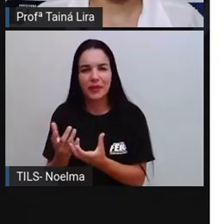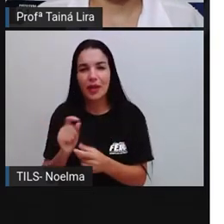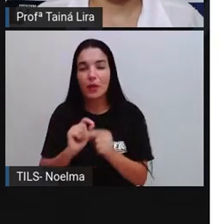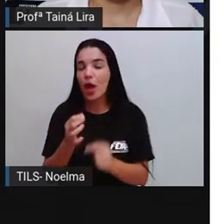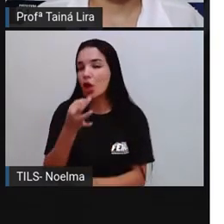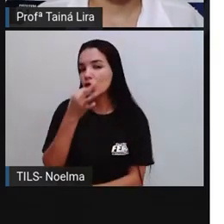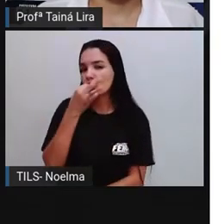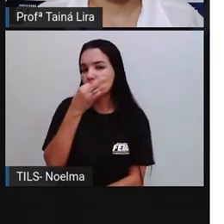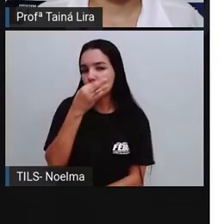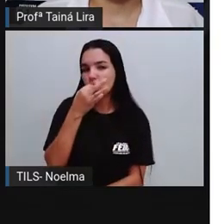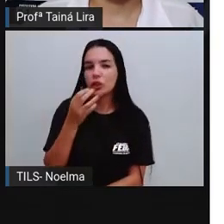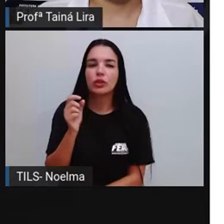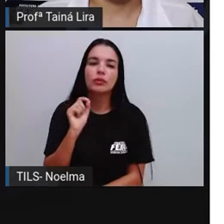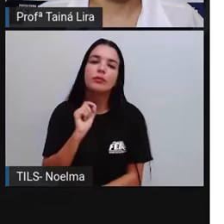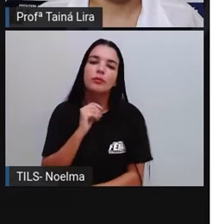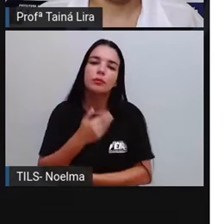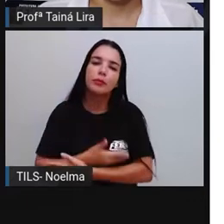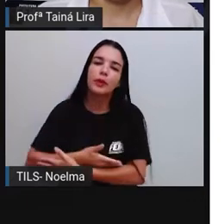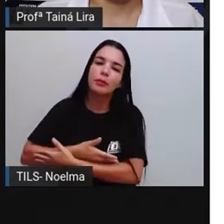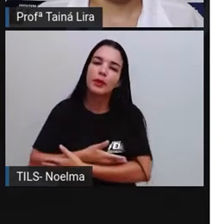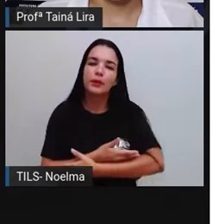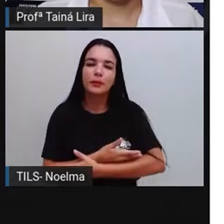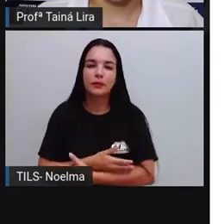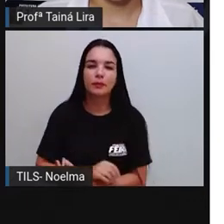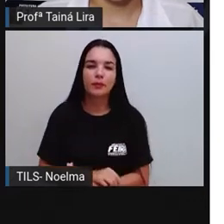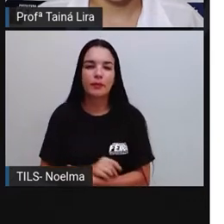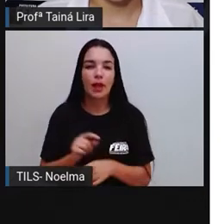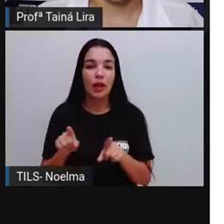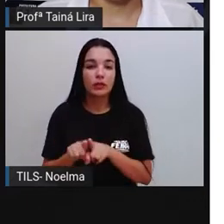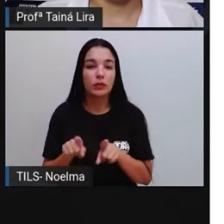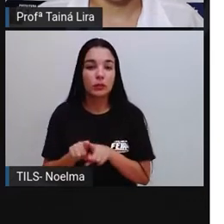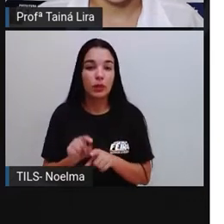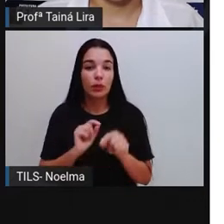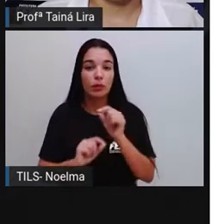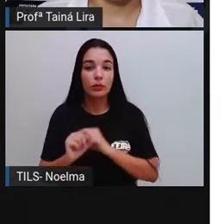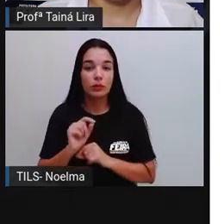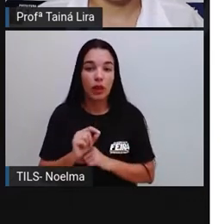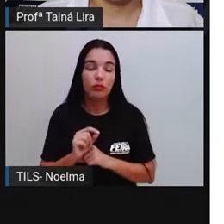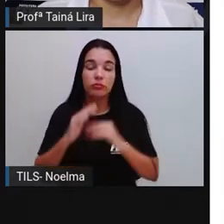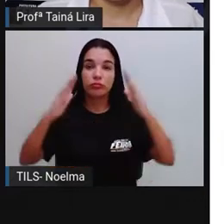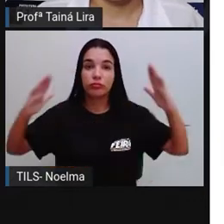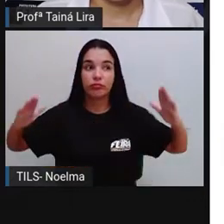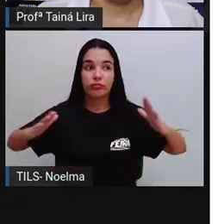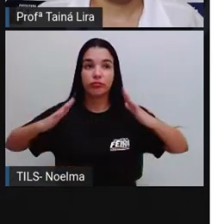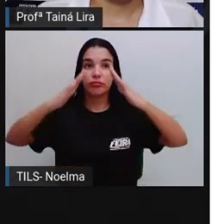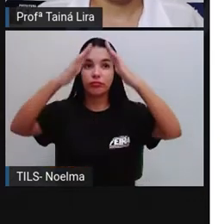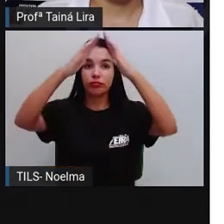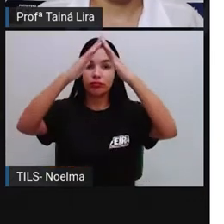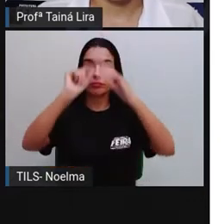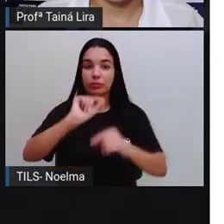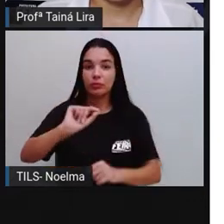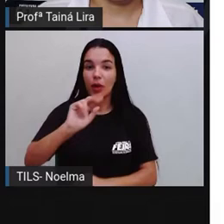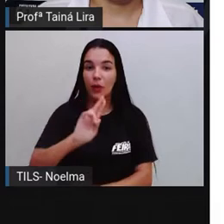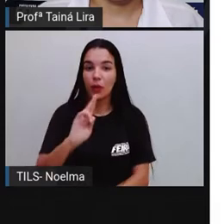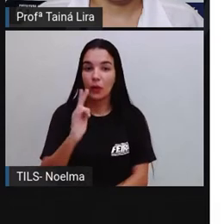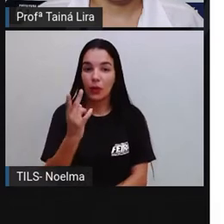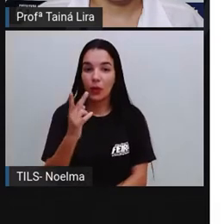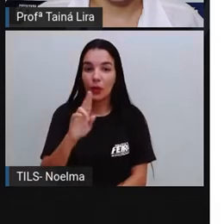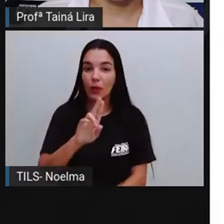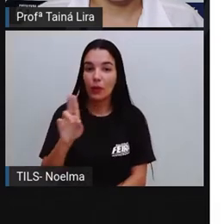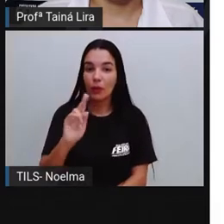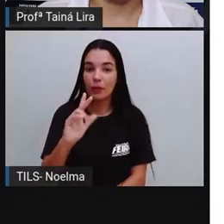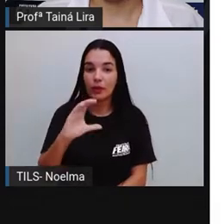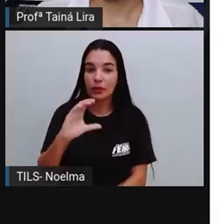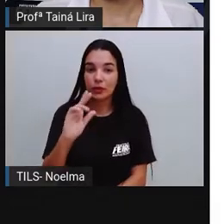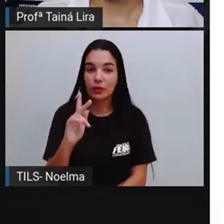Chupeta é para beber chupar, Choupana é uma cabana, Cochilo é sono